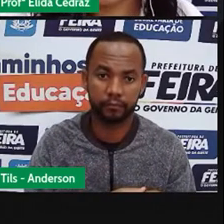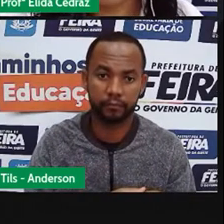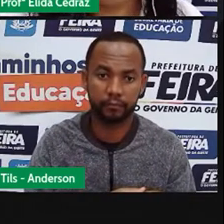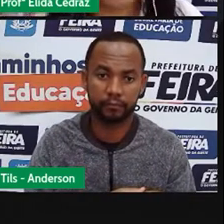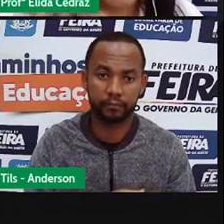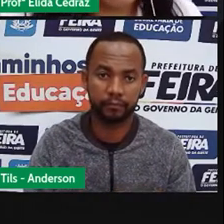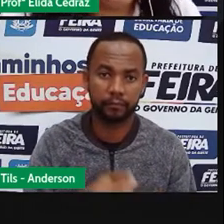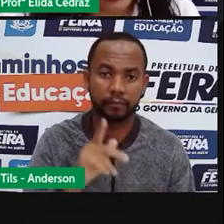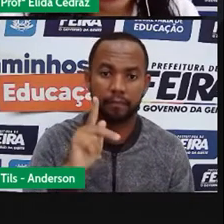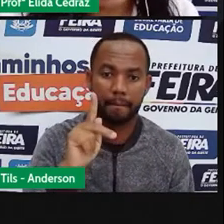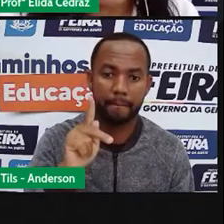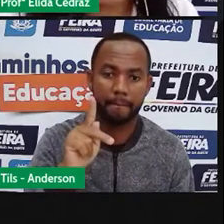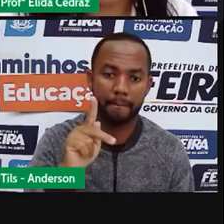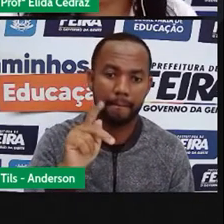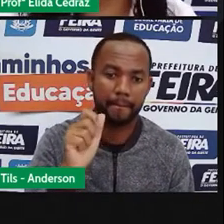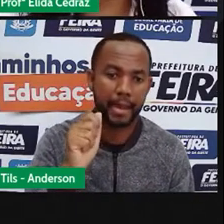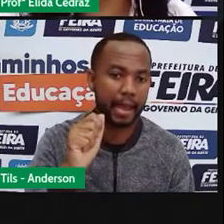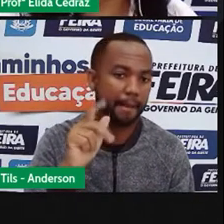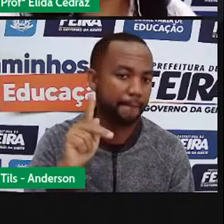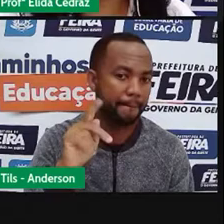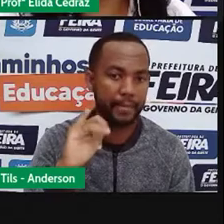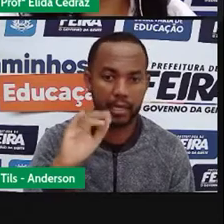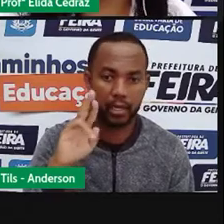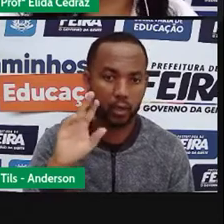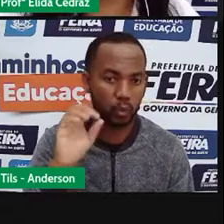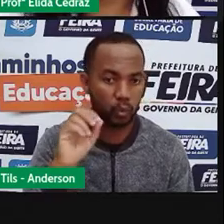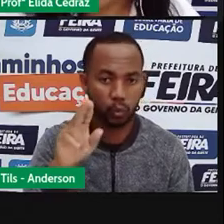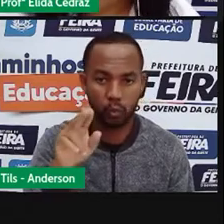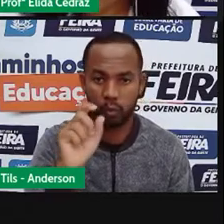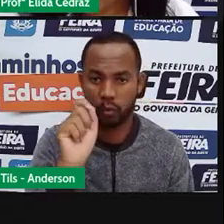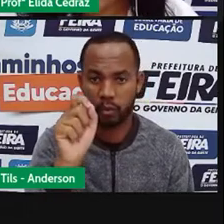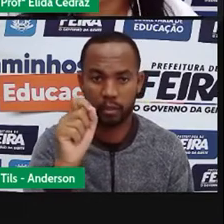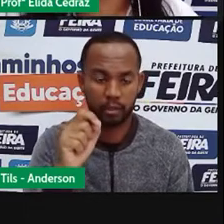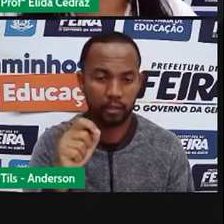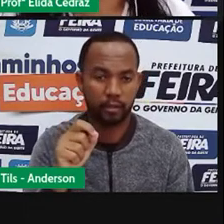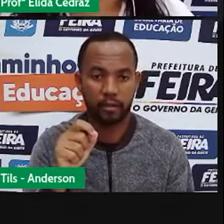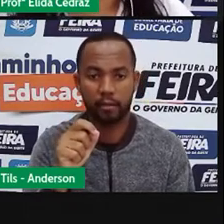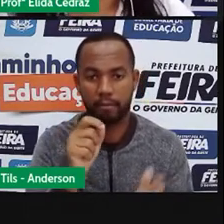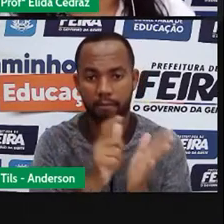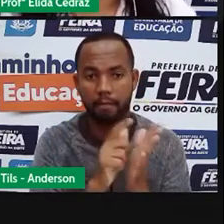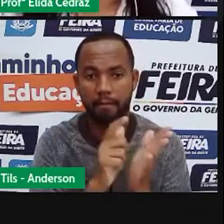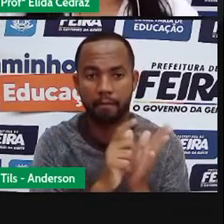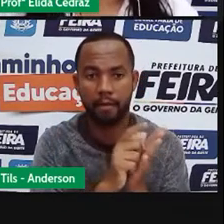E a parte que era recortada, é desse caule bem fininho.